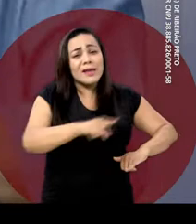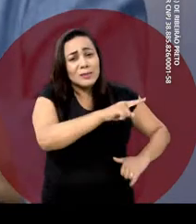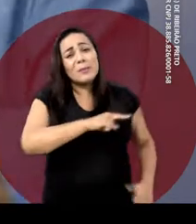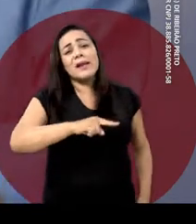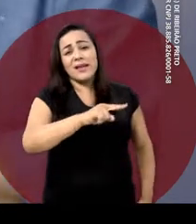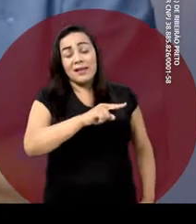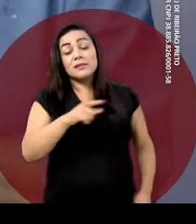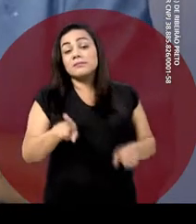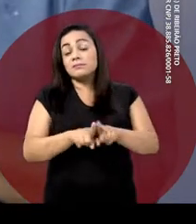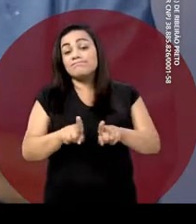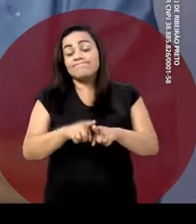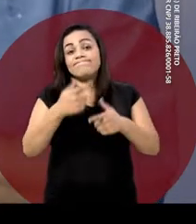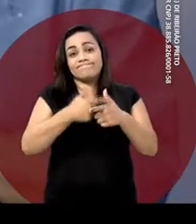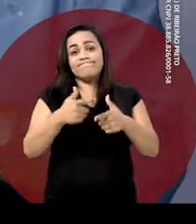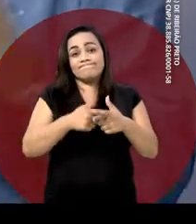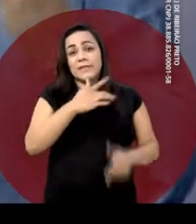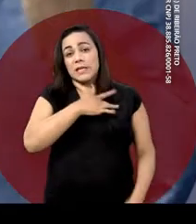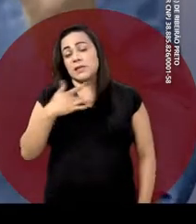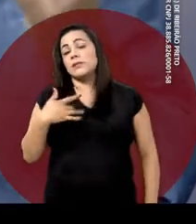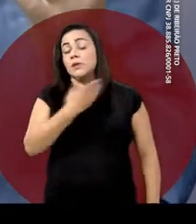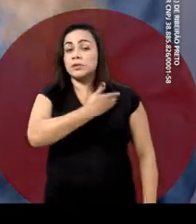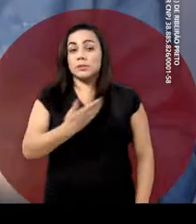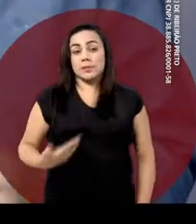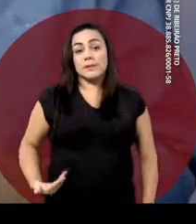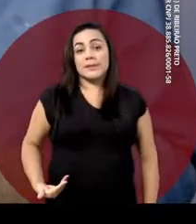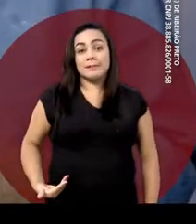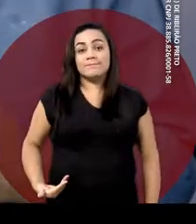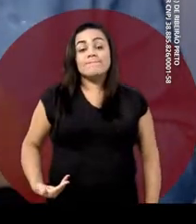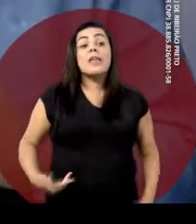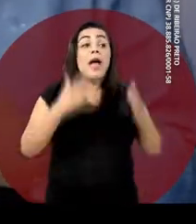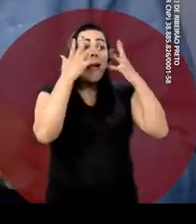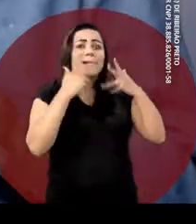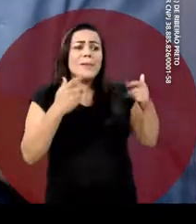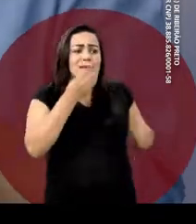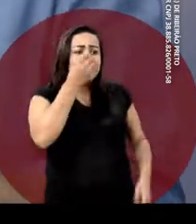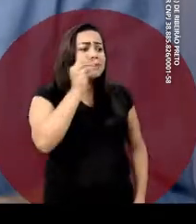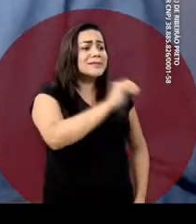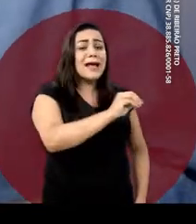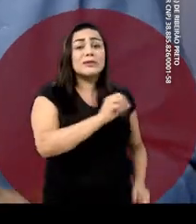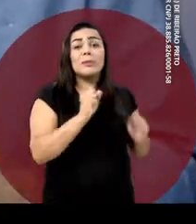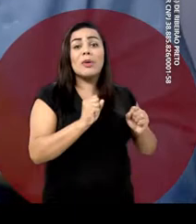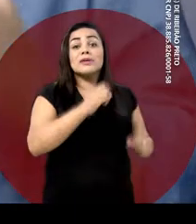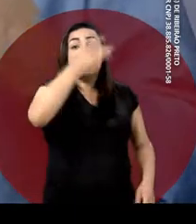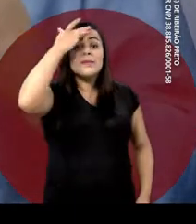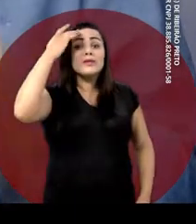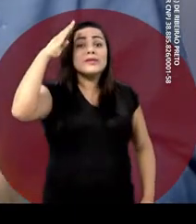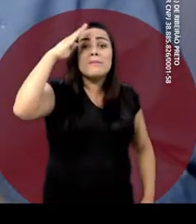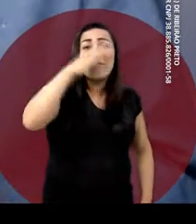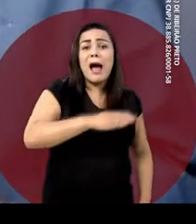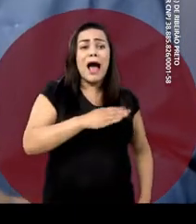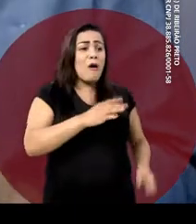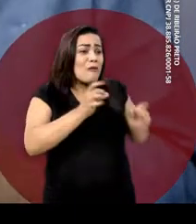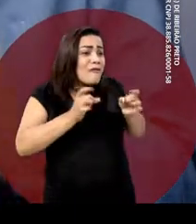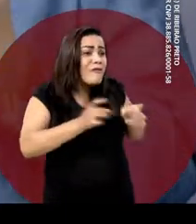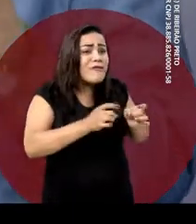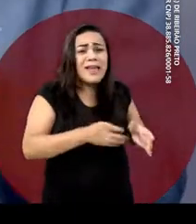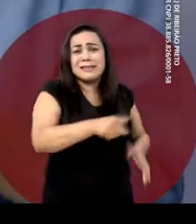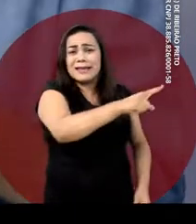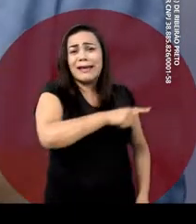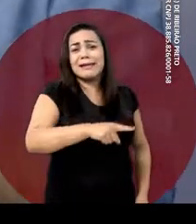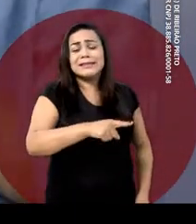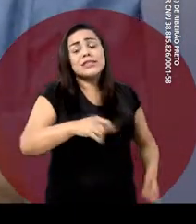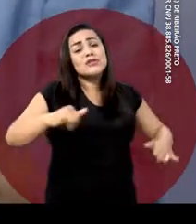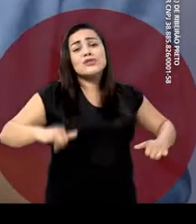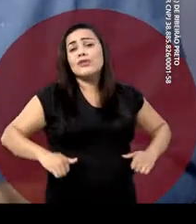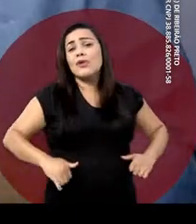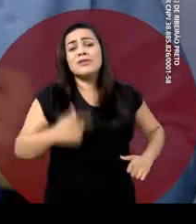e gera um problema de saúde pública. Os animais abandonados também são vítimas de maus tratos, de comércio indiscriminado e